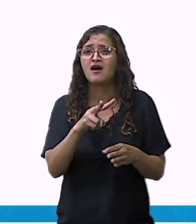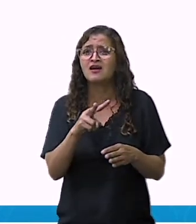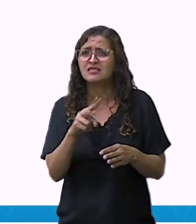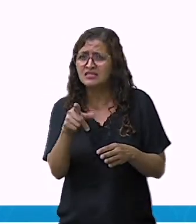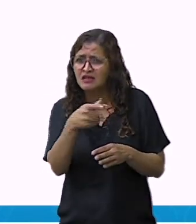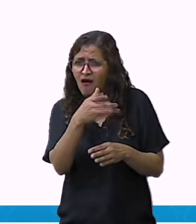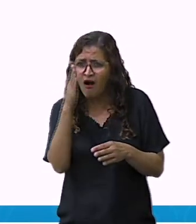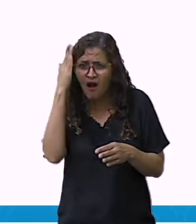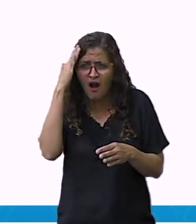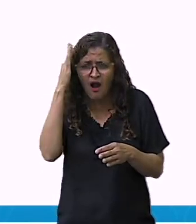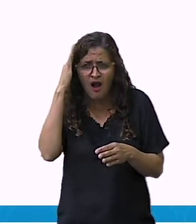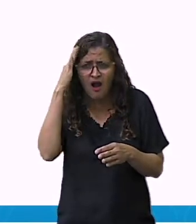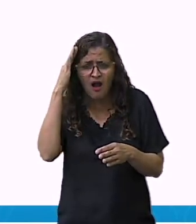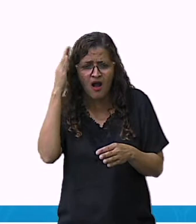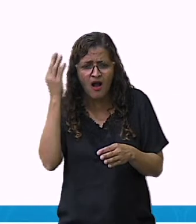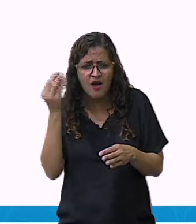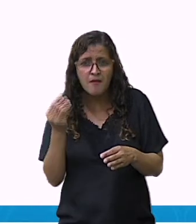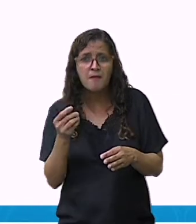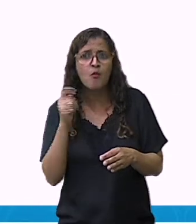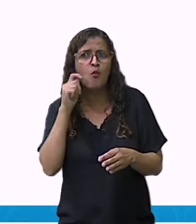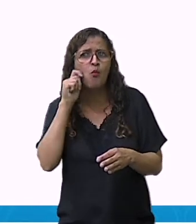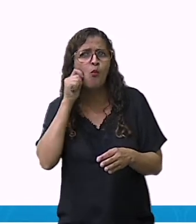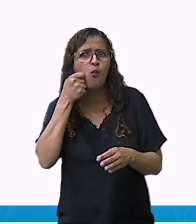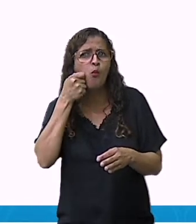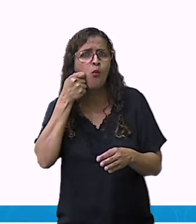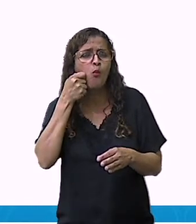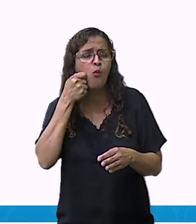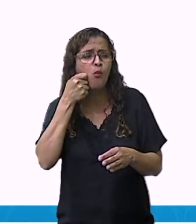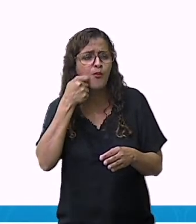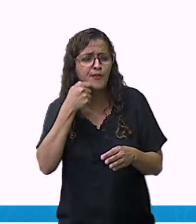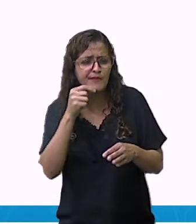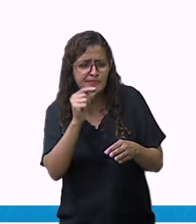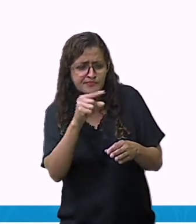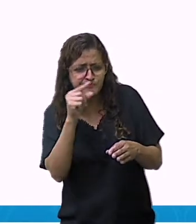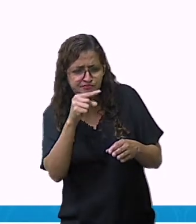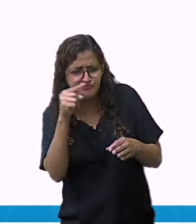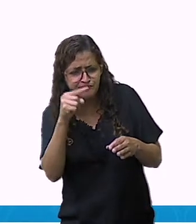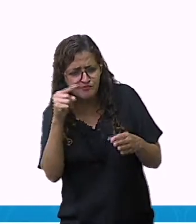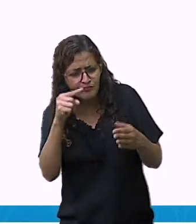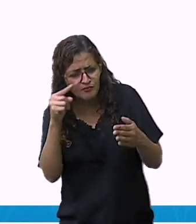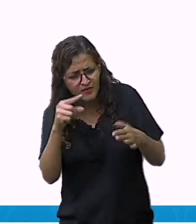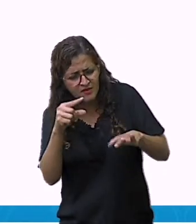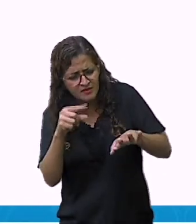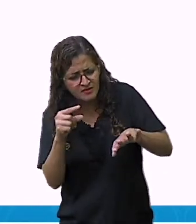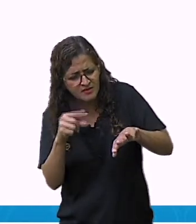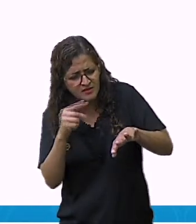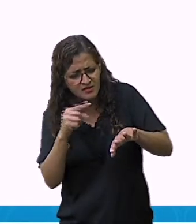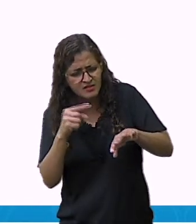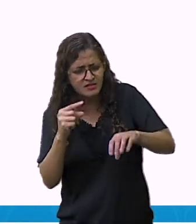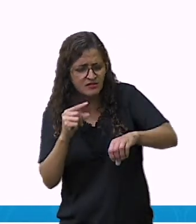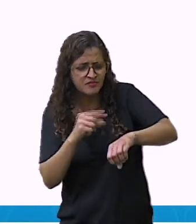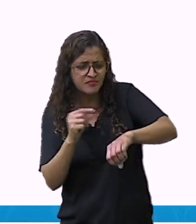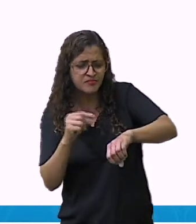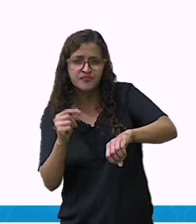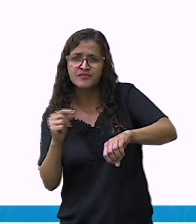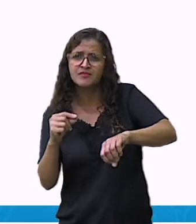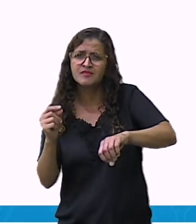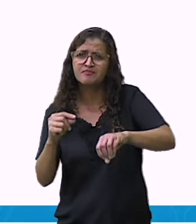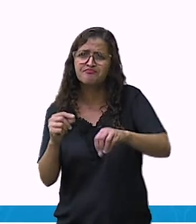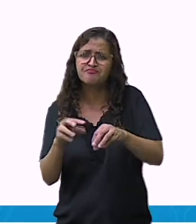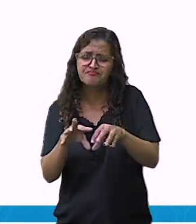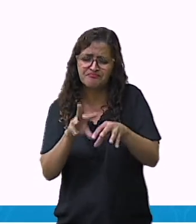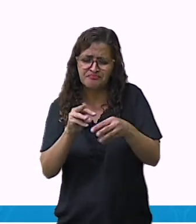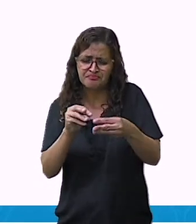mofado. Ele começa como? Dando aquelas pintinhas de mofo. E as pintinhas, se você não joga fora,